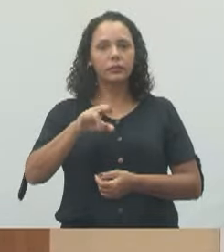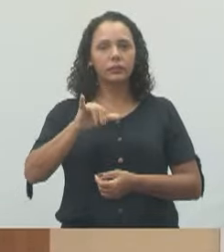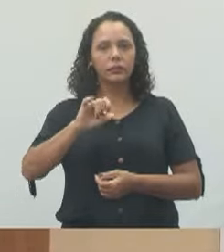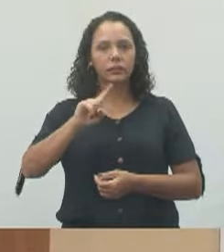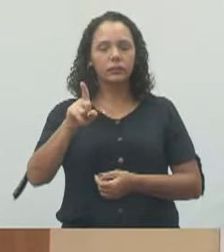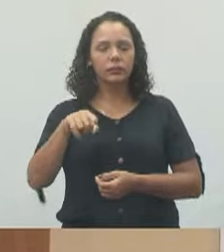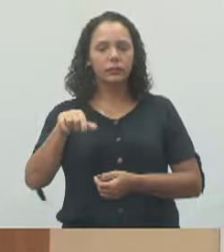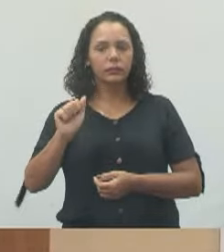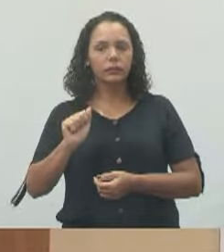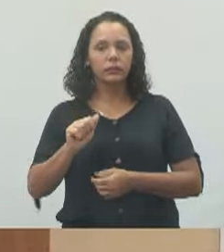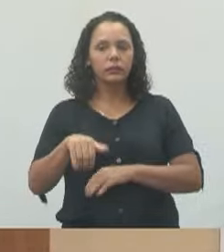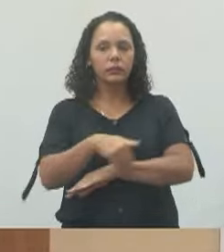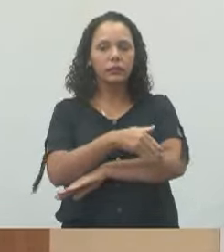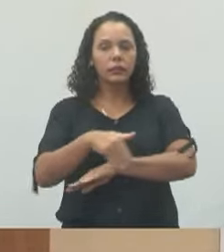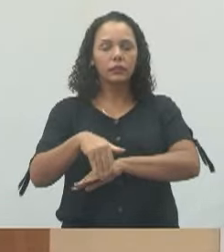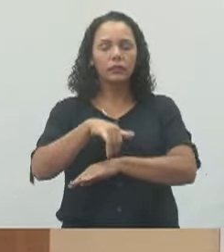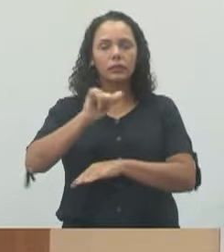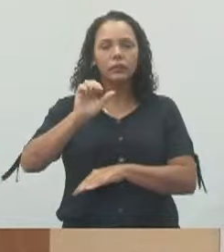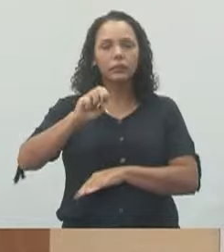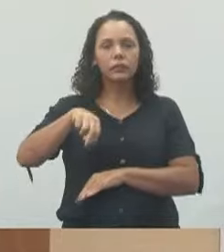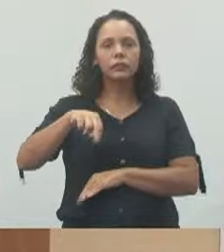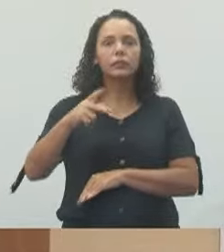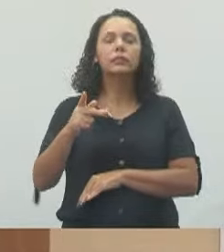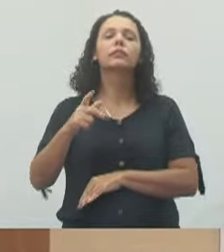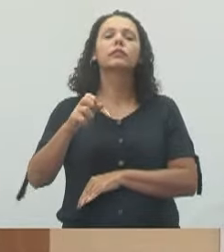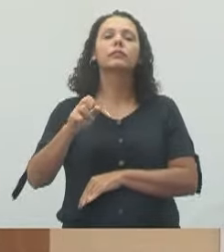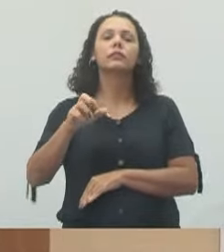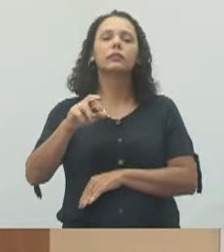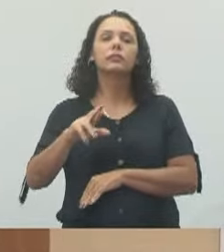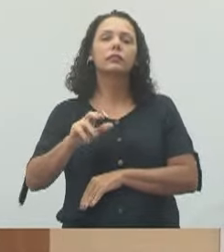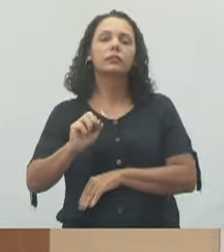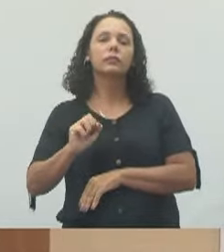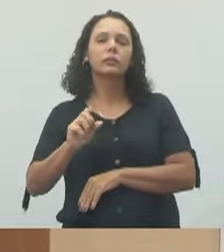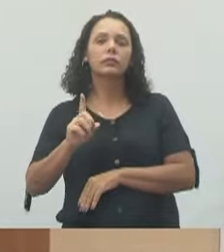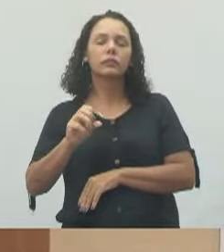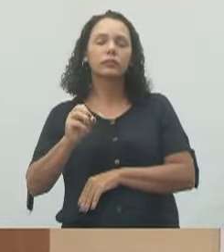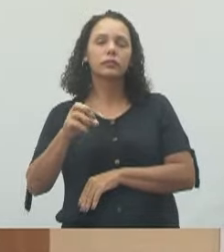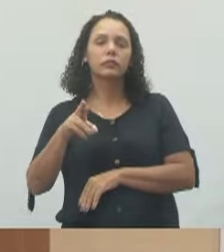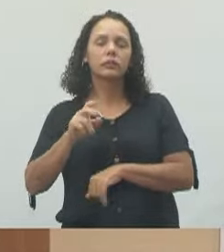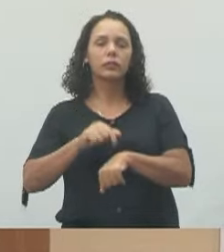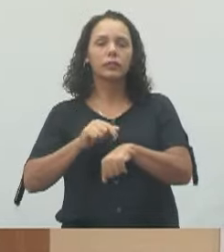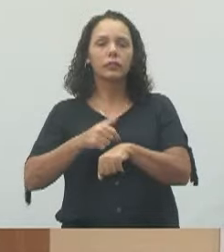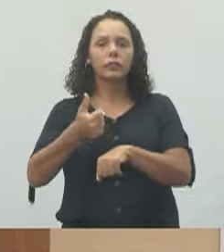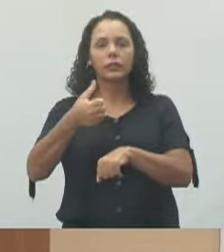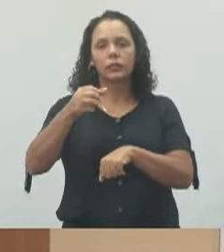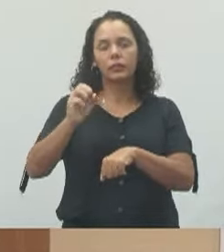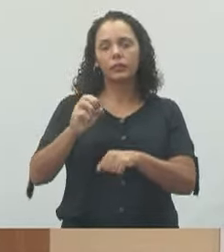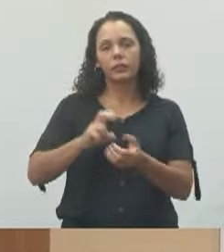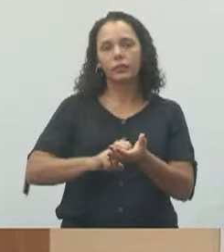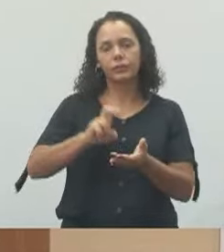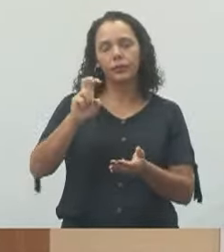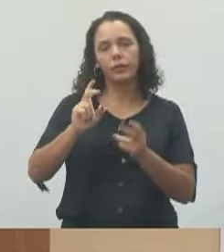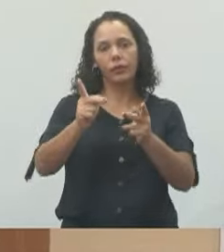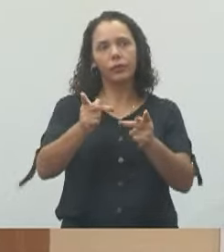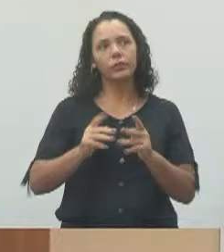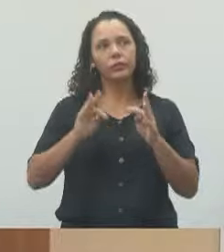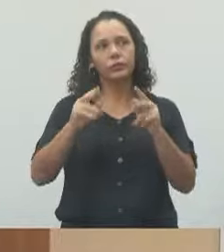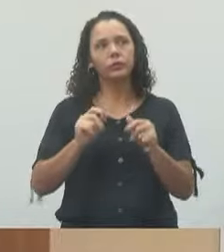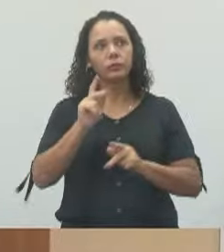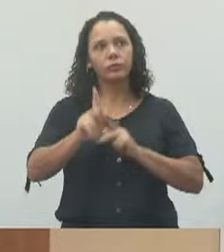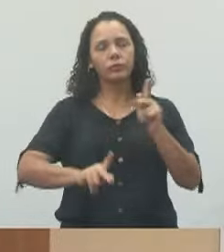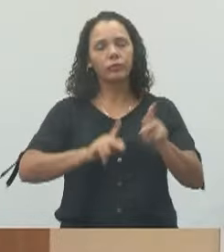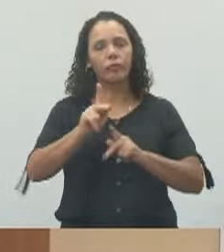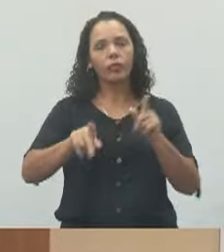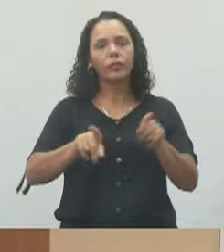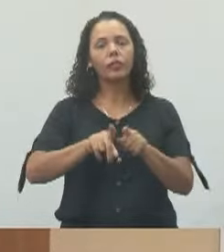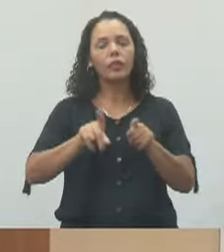na Estrada do Imperador, 10 horas da manhã. Deixo aqui o meu convite a toda a população e também a